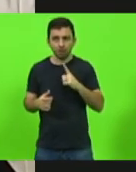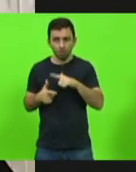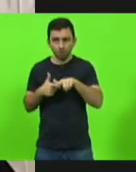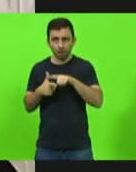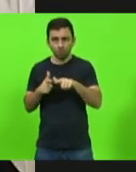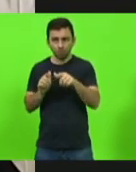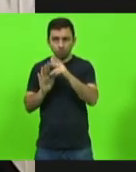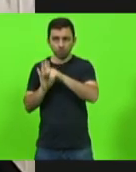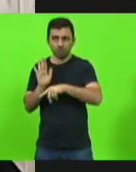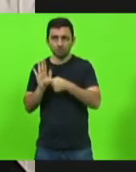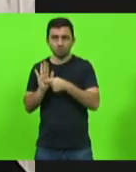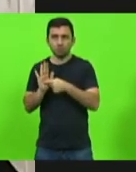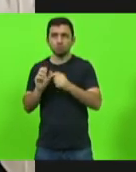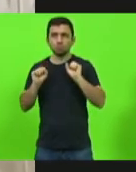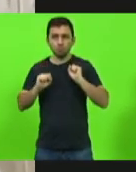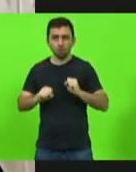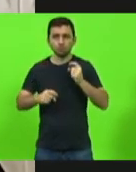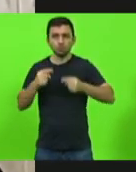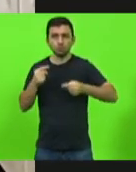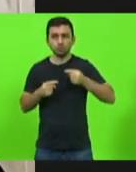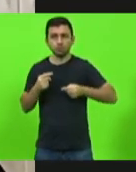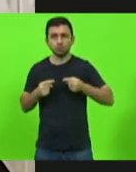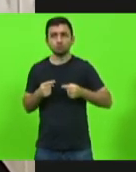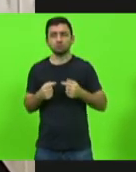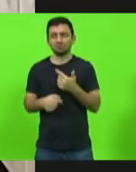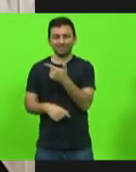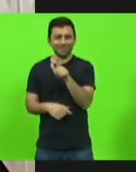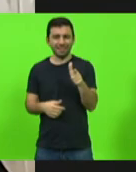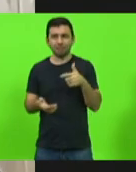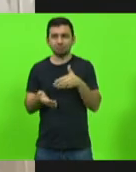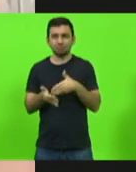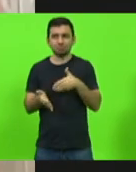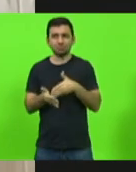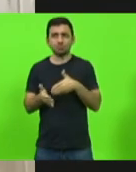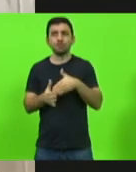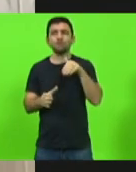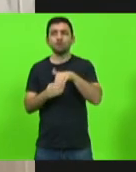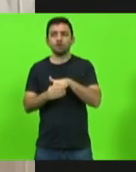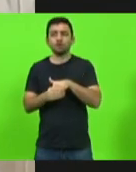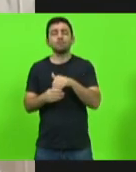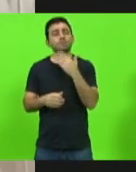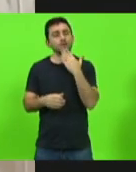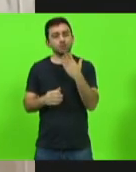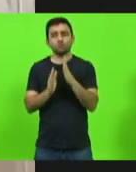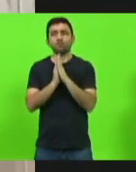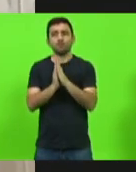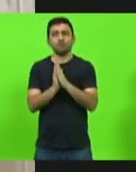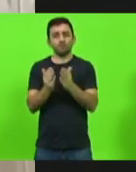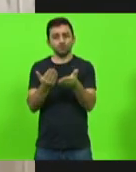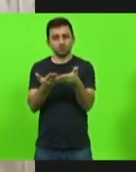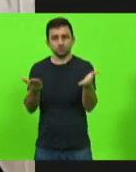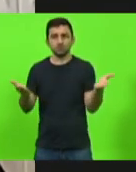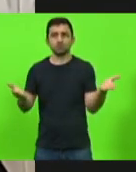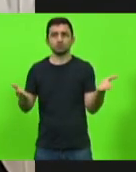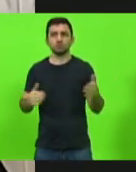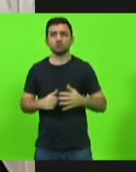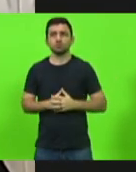então também nós podemos discutir isso. Já verifiquei, não tem nada que impeça dele ser votado. Então peço a gentileza mesmo. Muito obrigado.